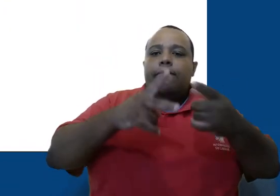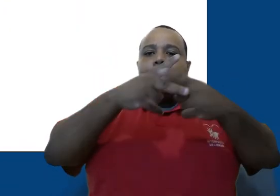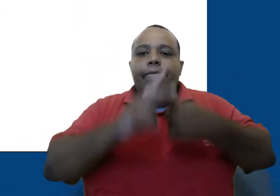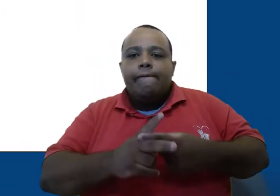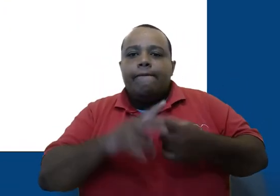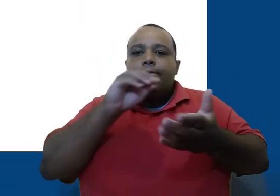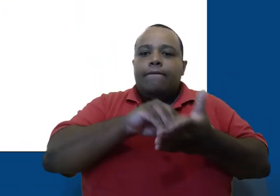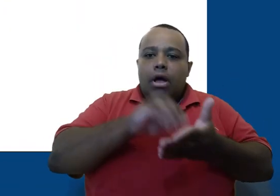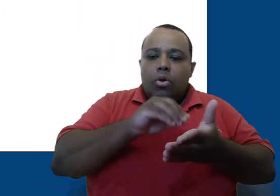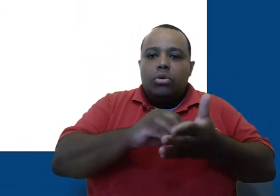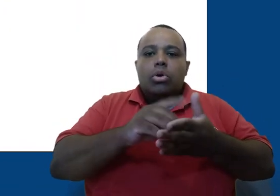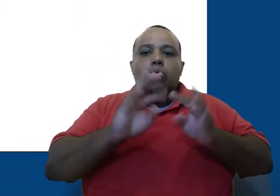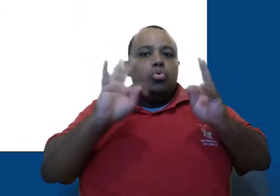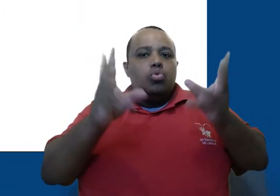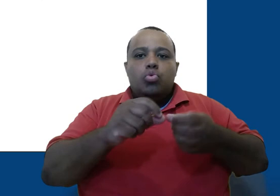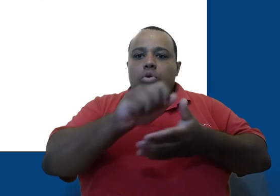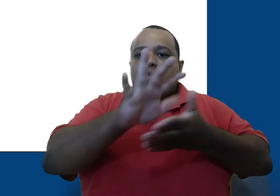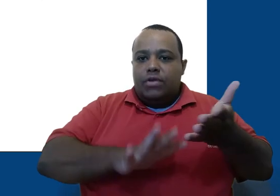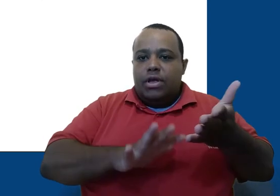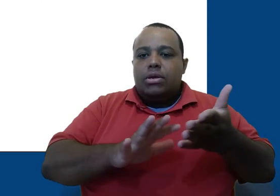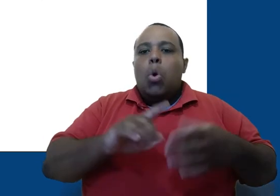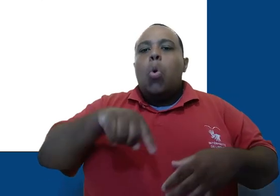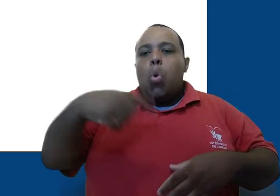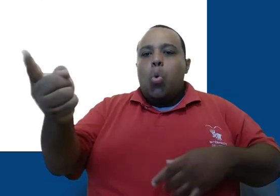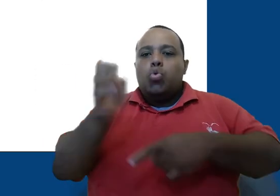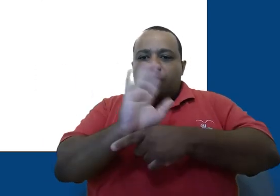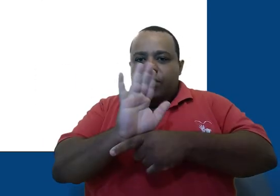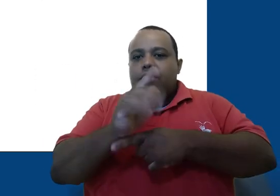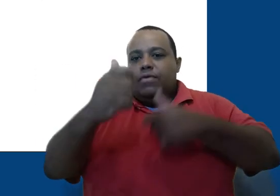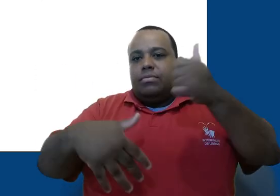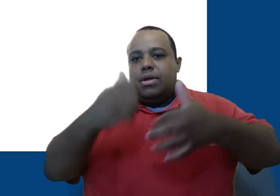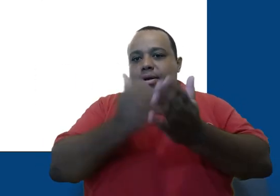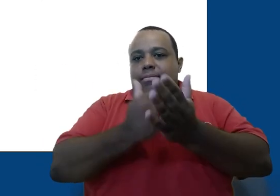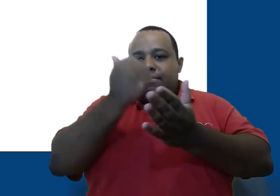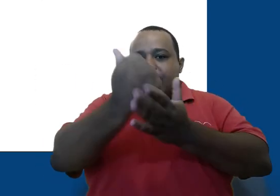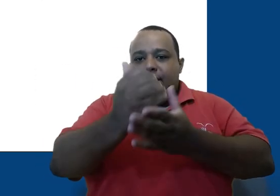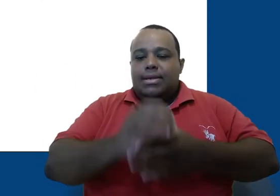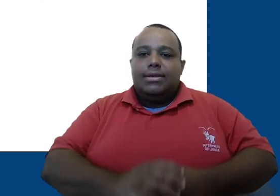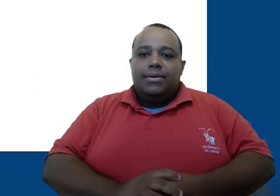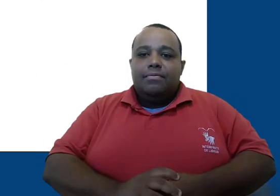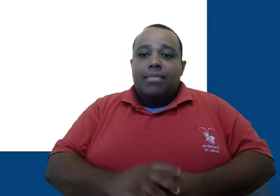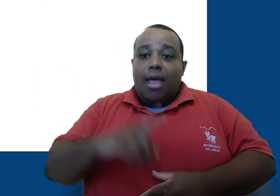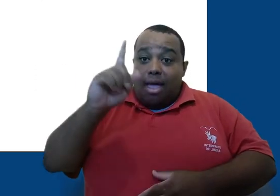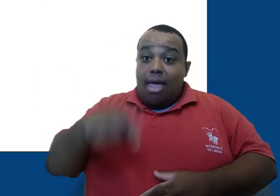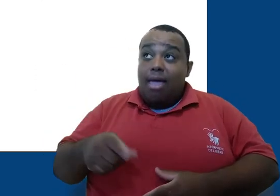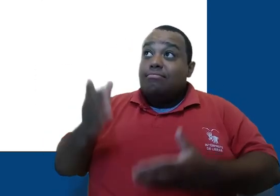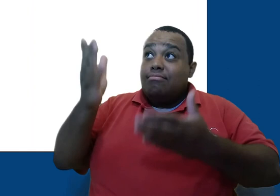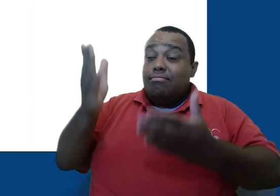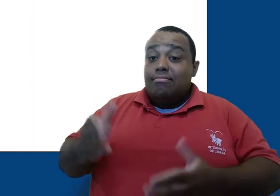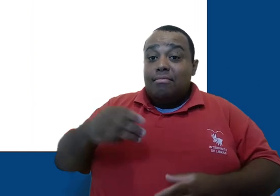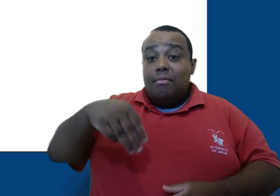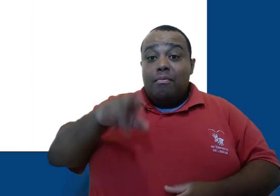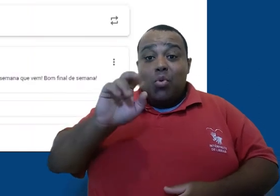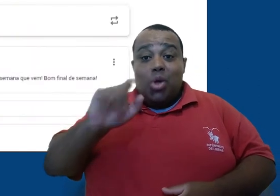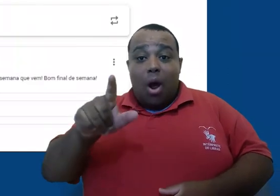todas as atividades que já atribuímos aos alunos. Falamos mais sobre essa aba em outro vídeo. Deixarei ele linkado na descrição. Bom, esse é o nosso